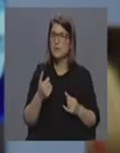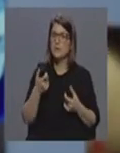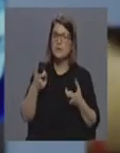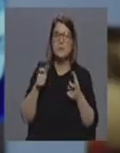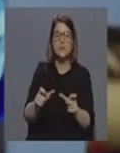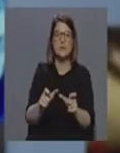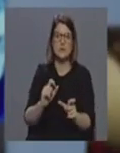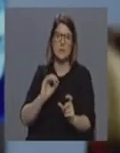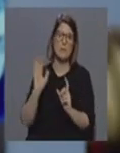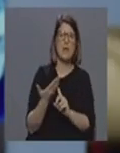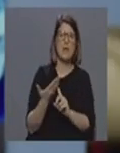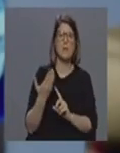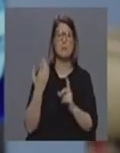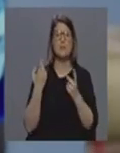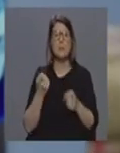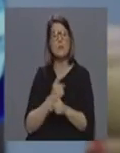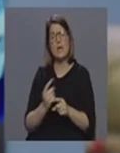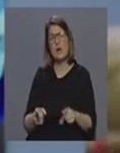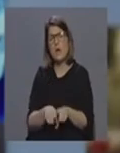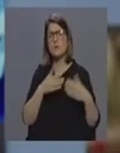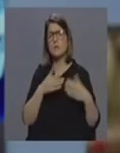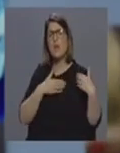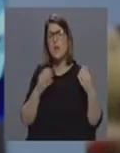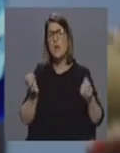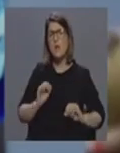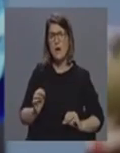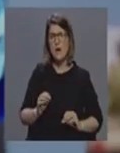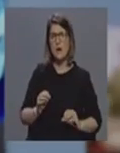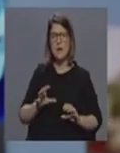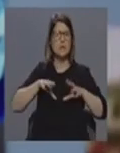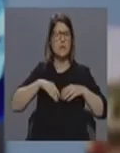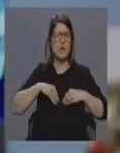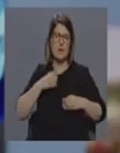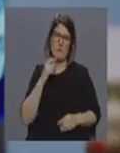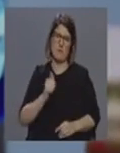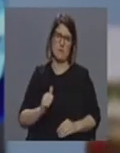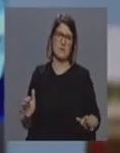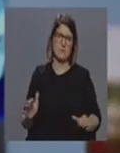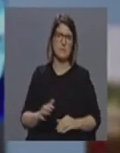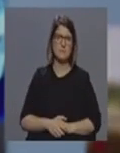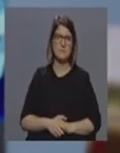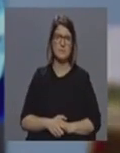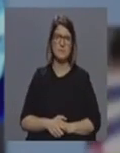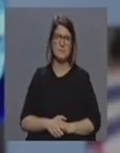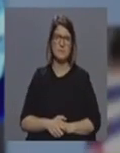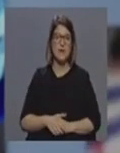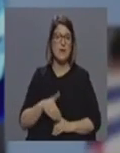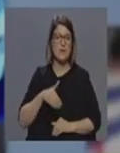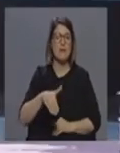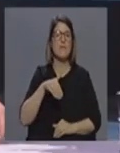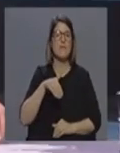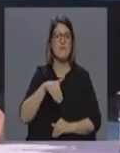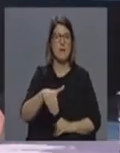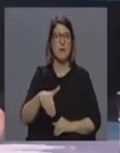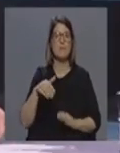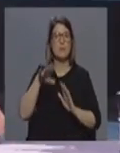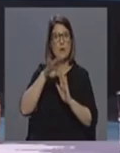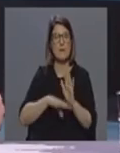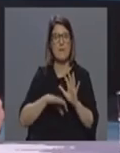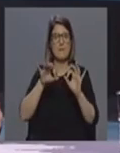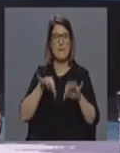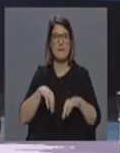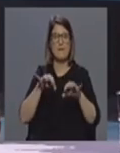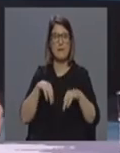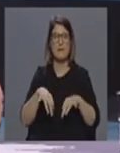ao cabo aqui uma penalização porque isto é de uma irresponsabilidade que entanto não pode ser admissível estamos a caminhar para o final do nosso programa temos